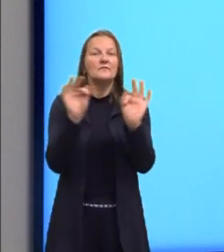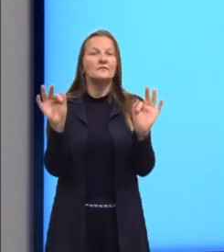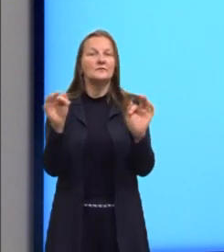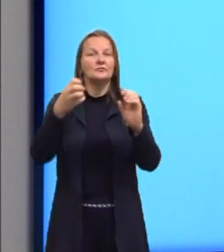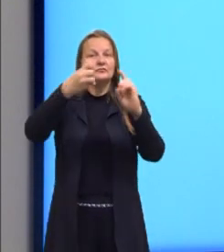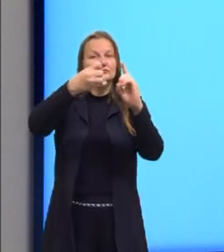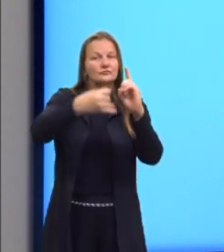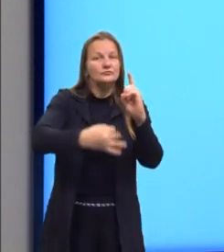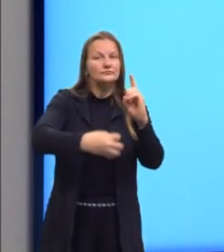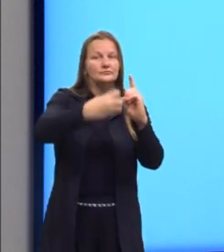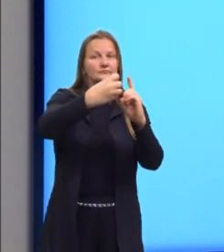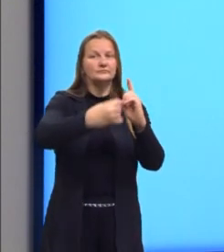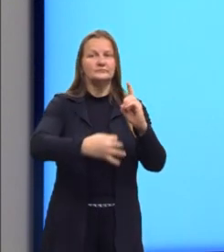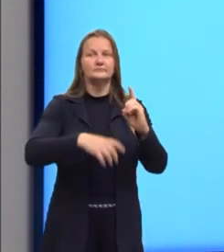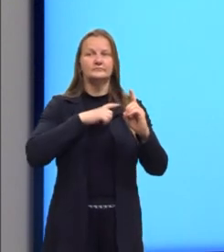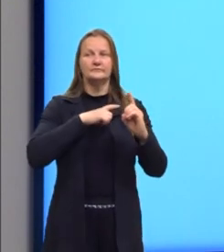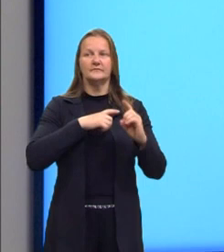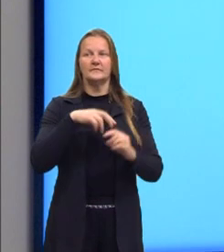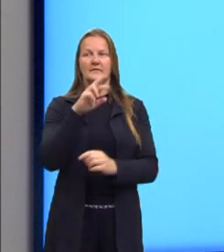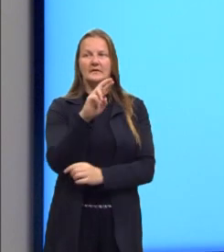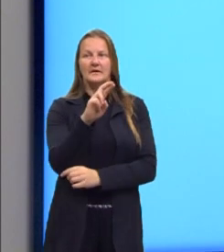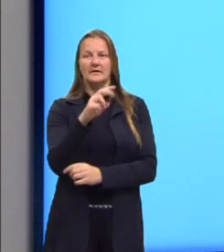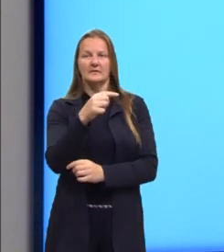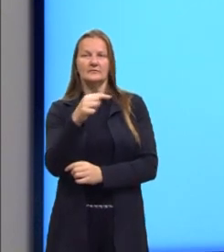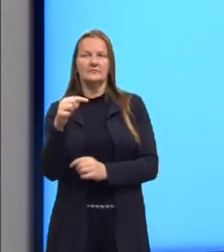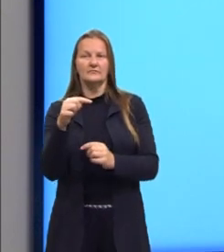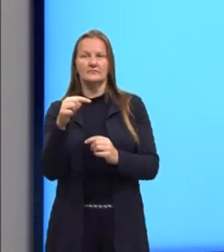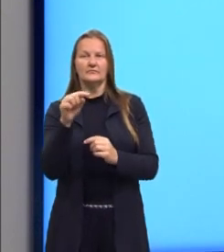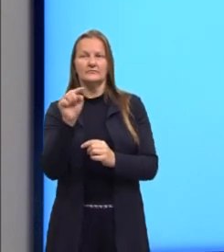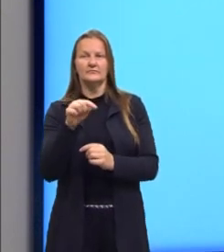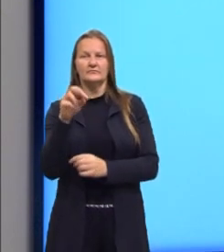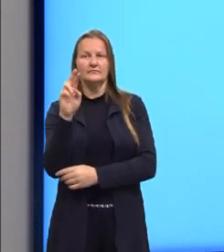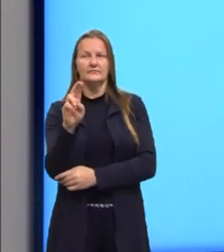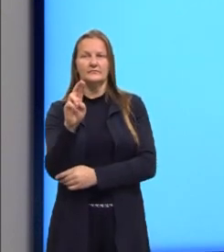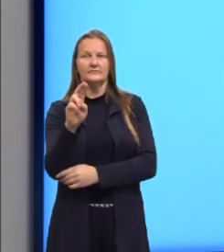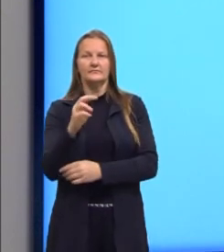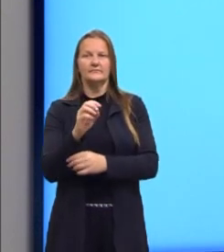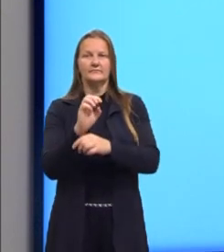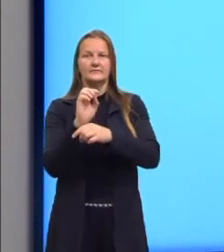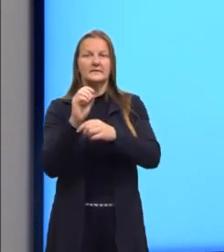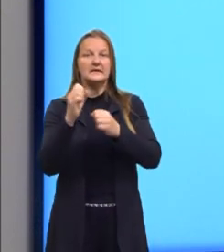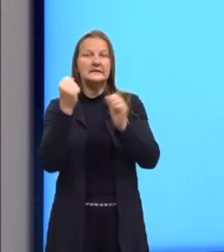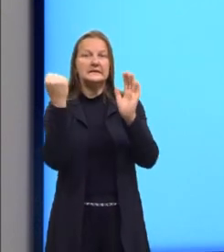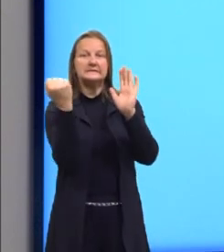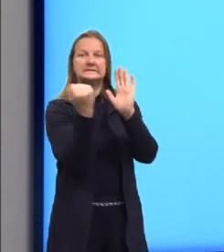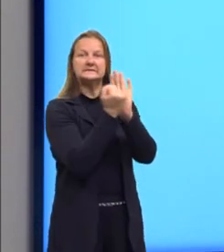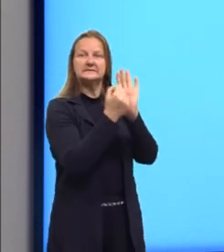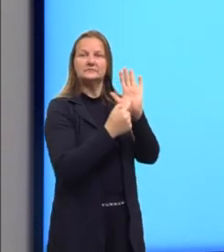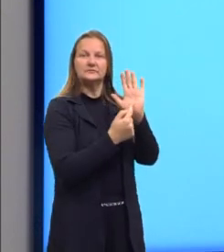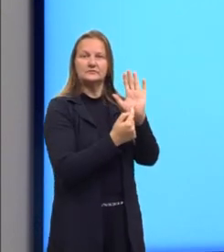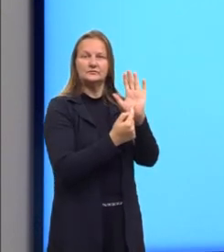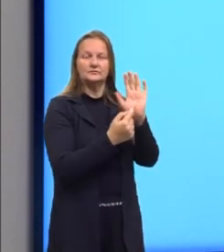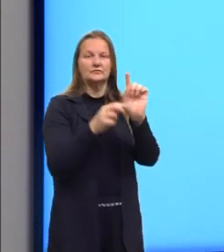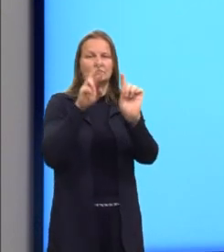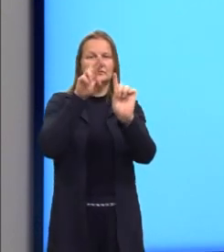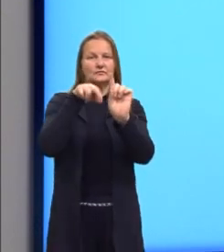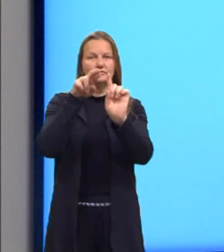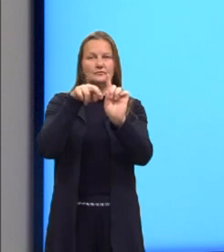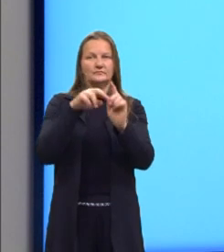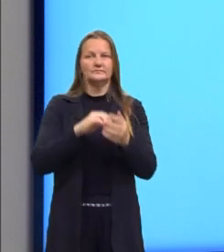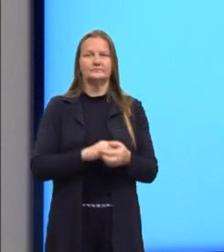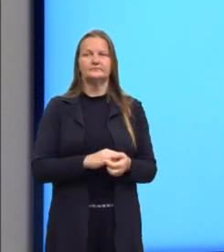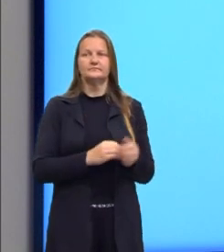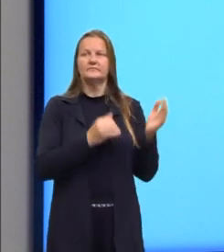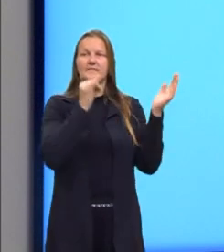definida, né, de R em R, né, sendo R ali a simbologia para números reais. E aqui nós temos